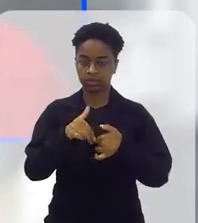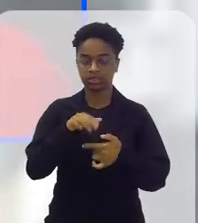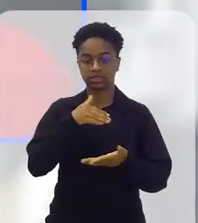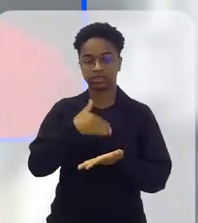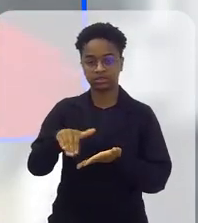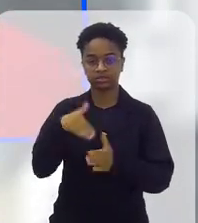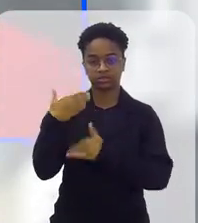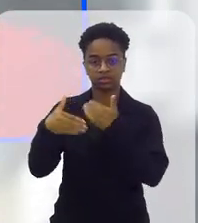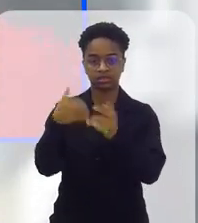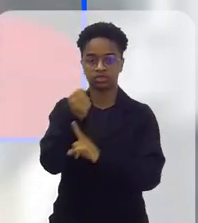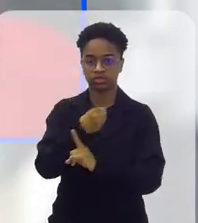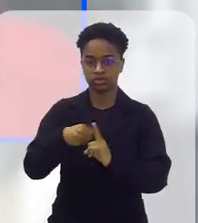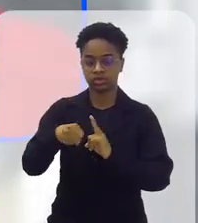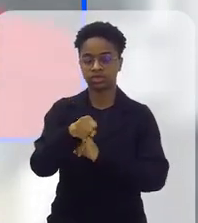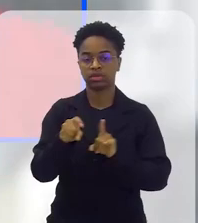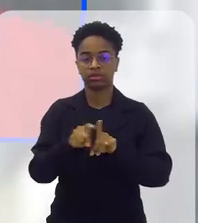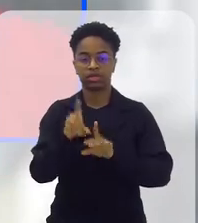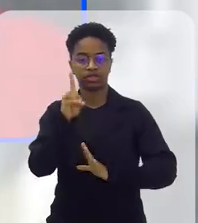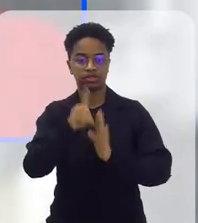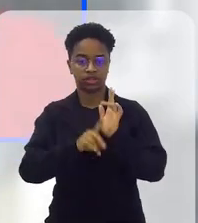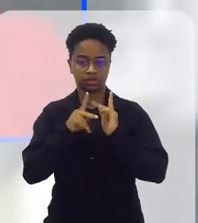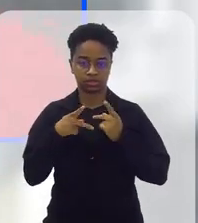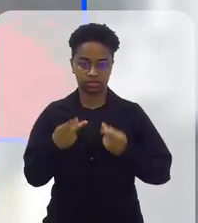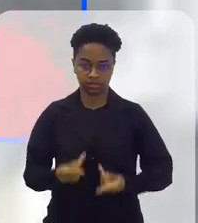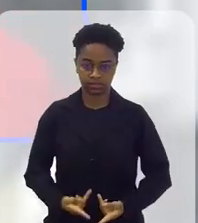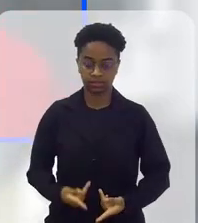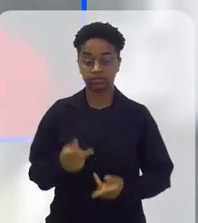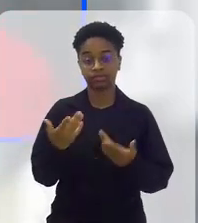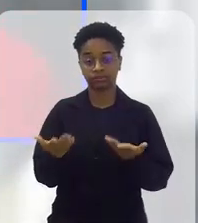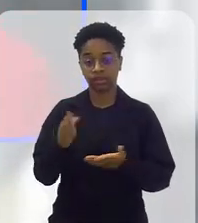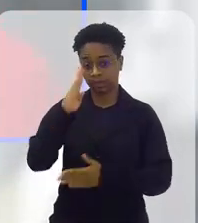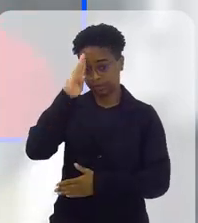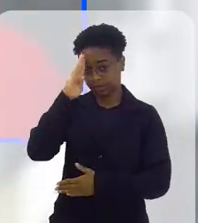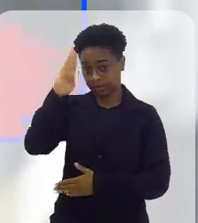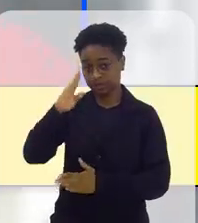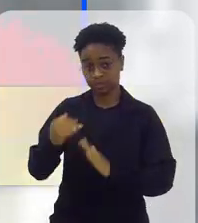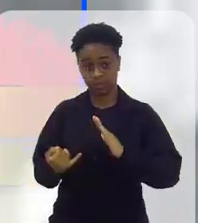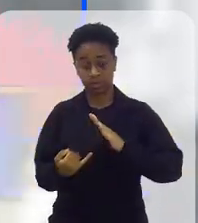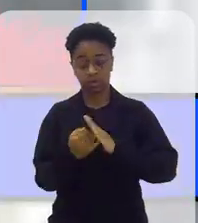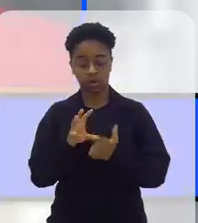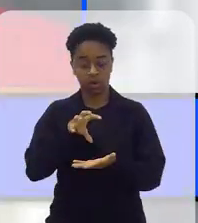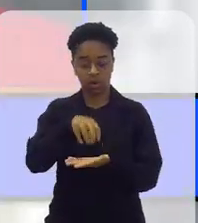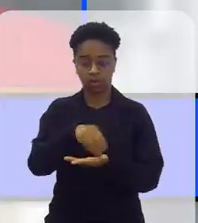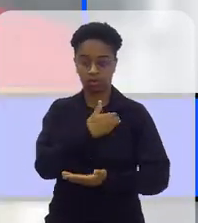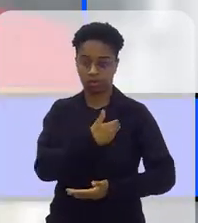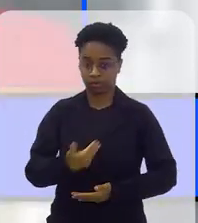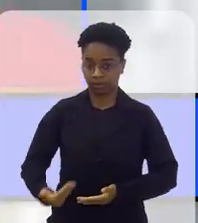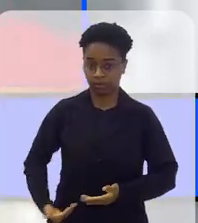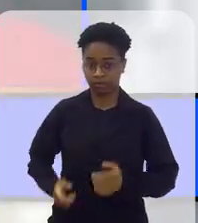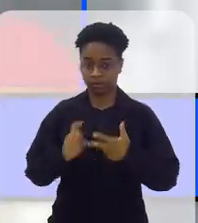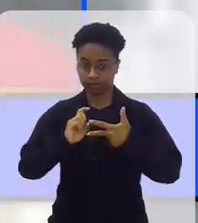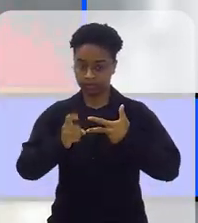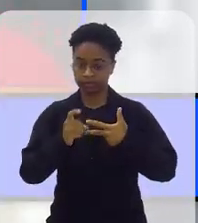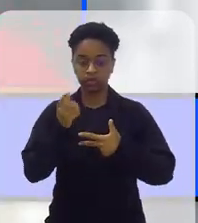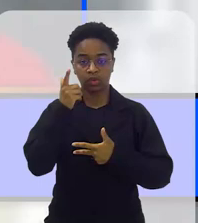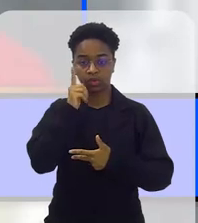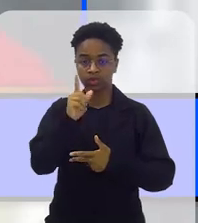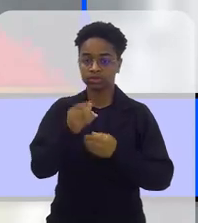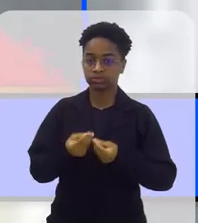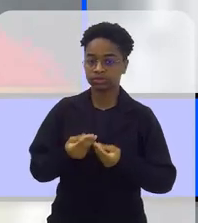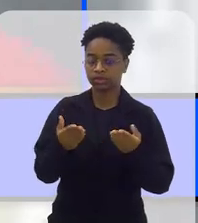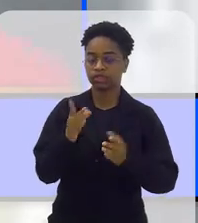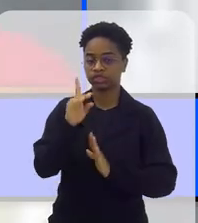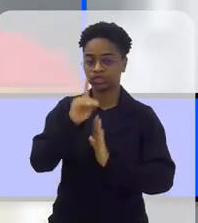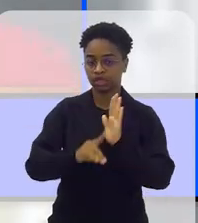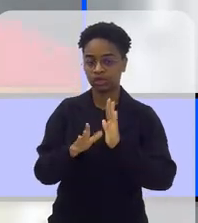da Secretaria de Desenvolvimento Social e Direitos Humanos, é o principal ente público do Poder Executivo de Sistema de Garantia